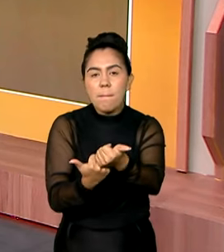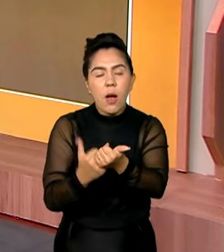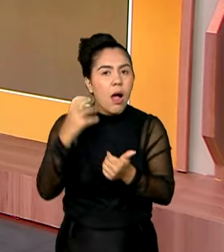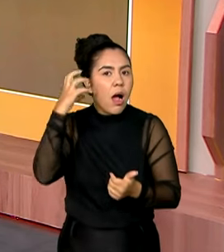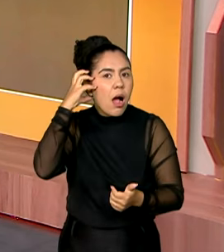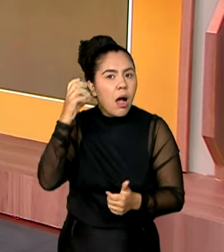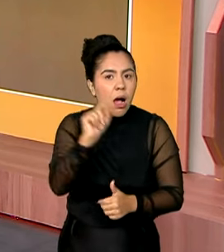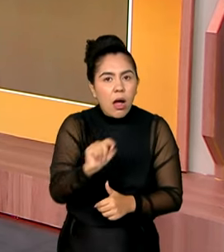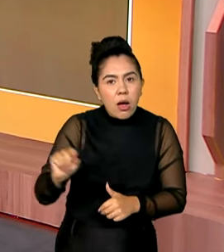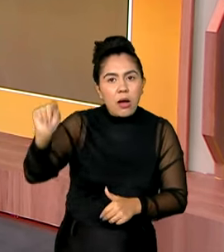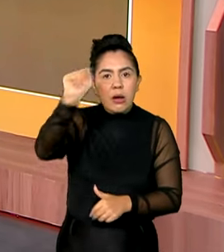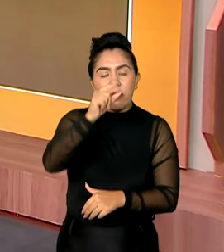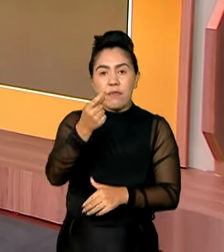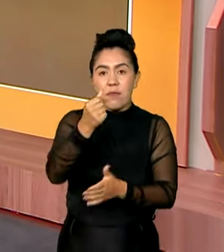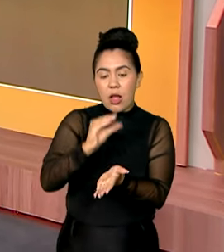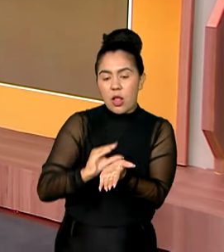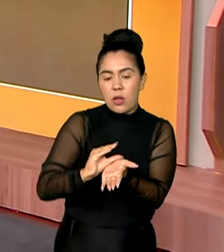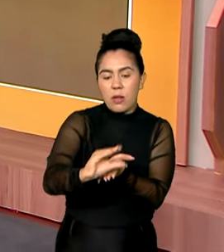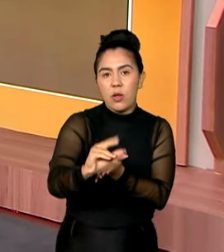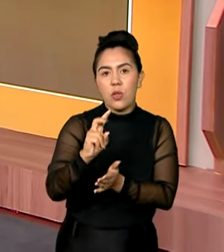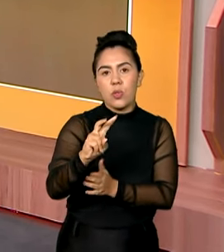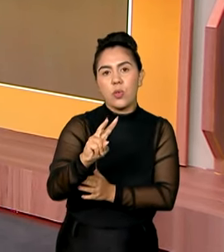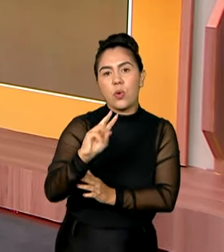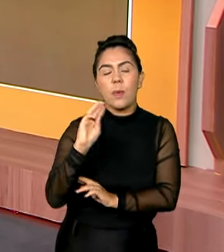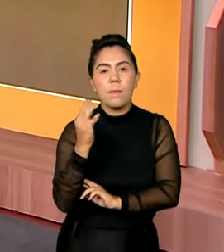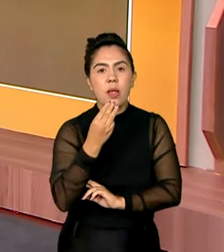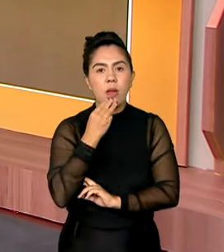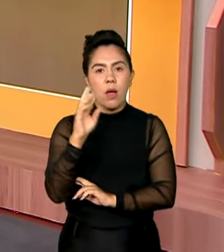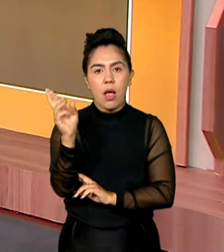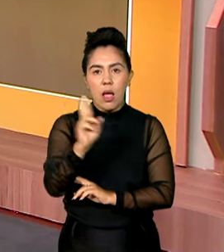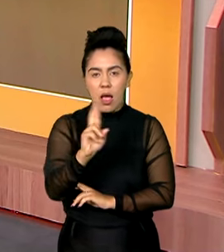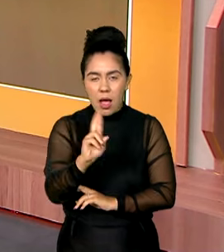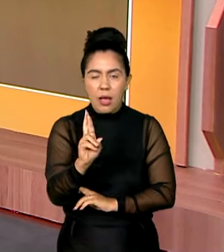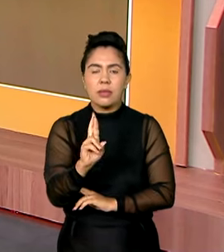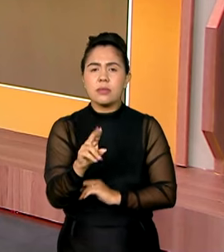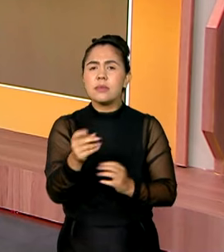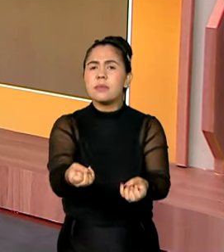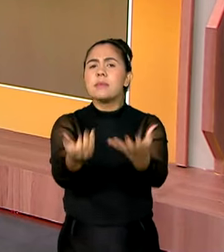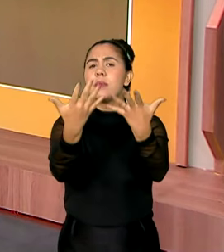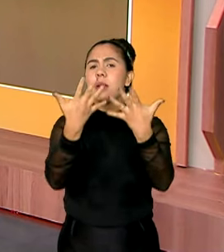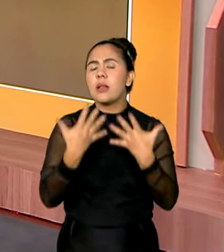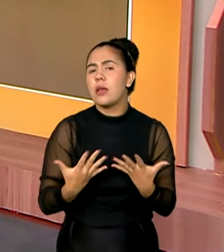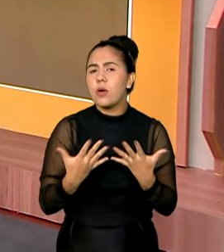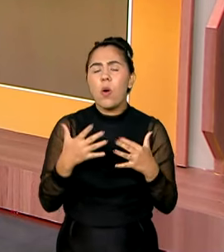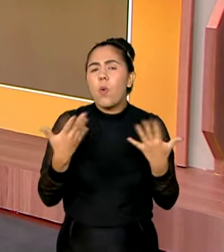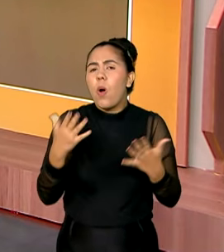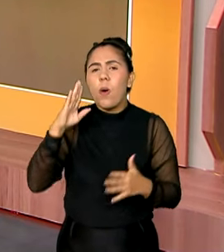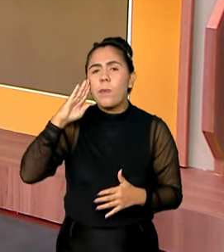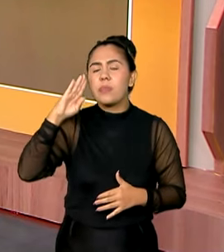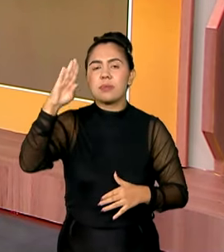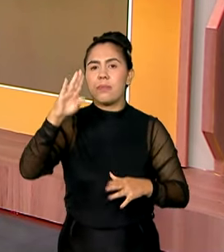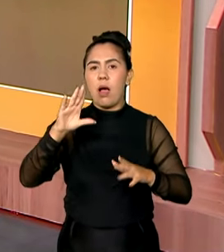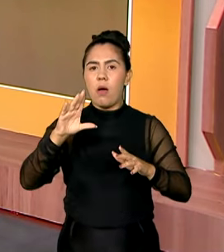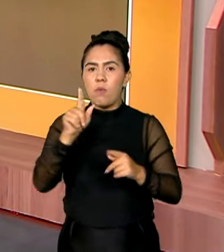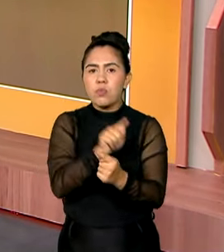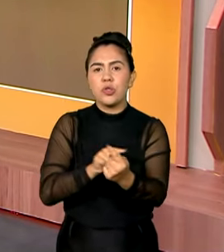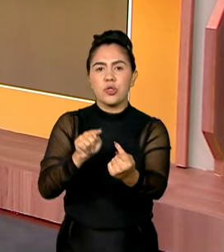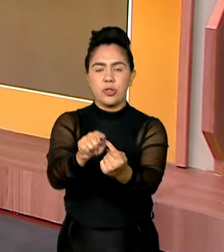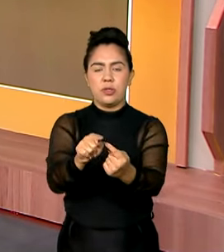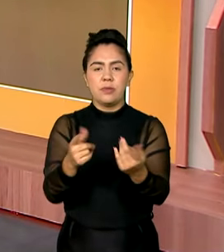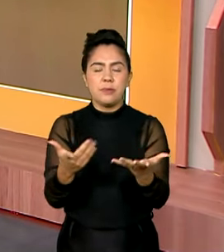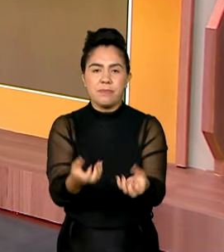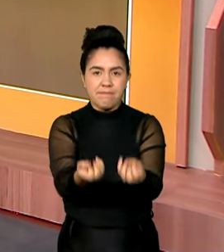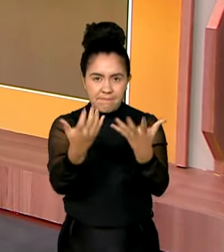milhões de reais para as rádios comunitárias de todo o país. Explica para a gente qual é o principal objetivo dessa ação,